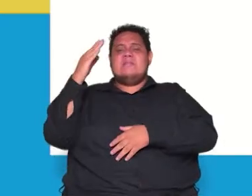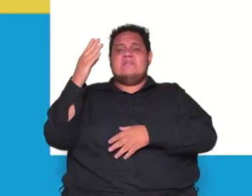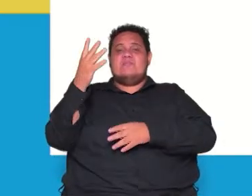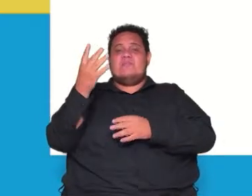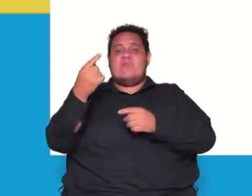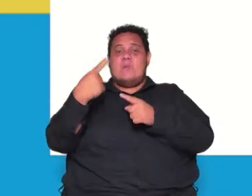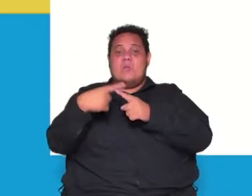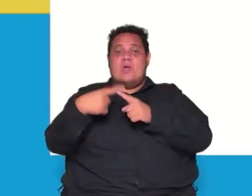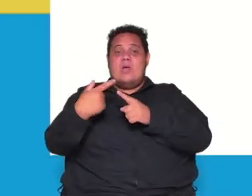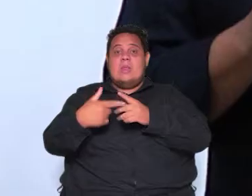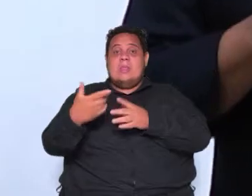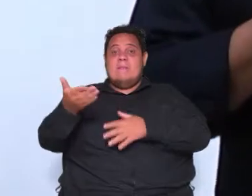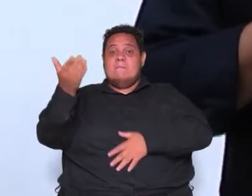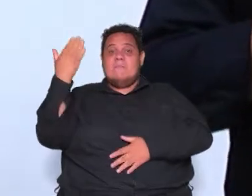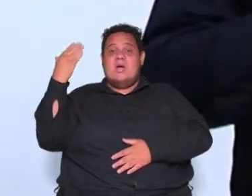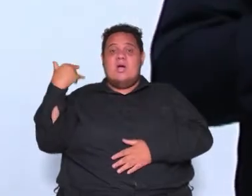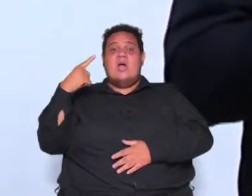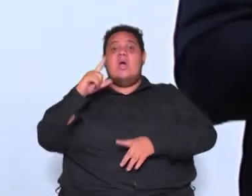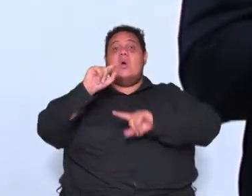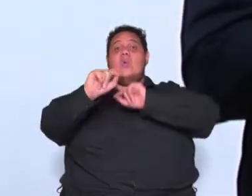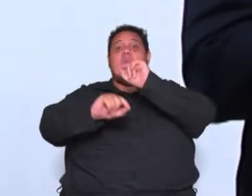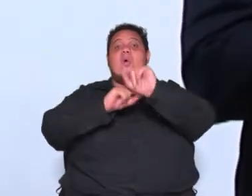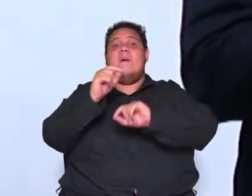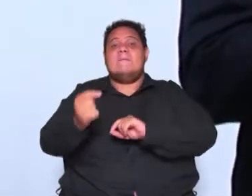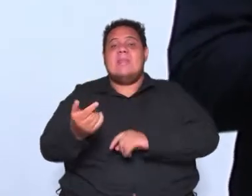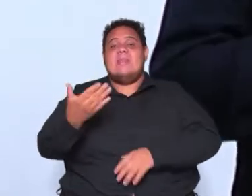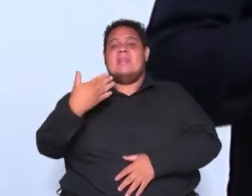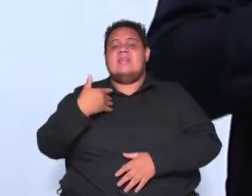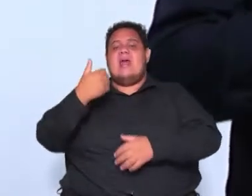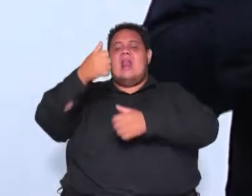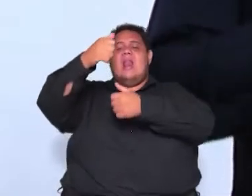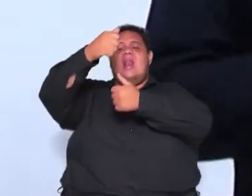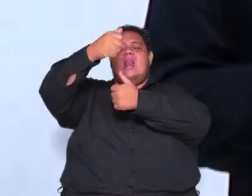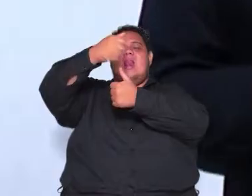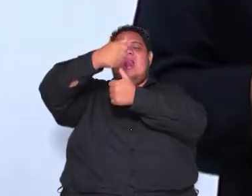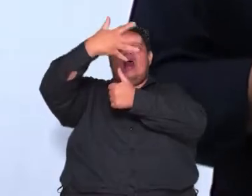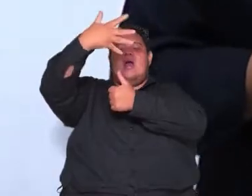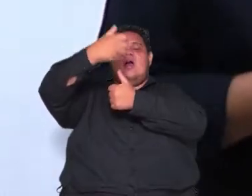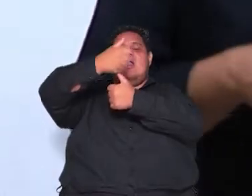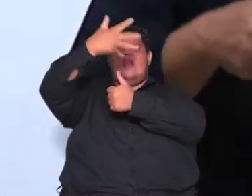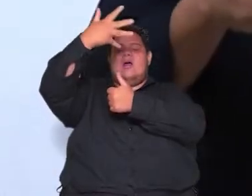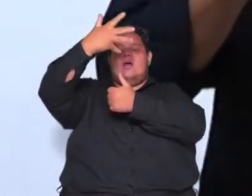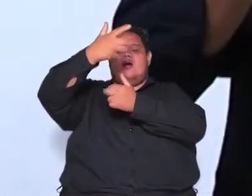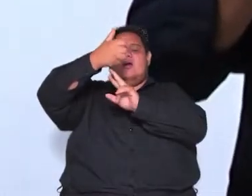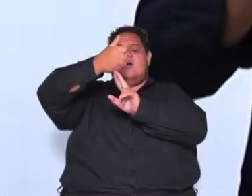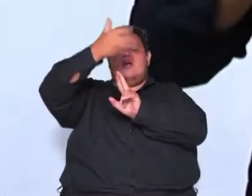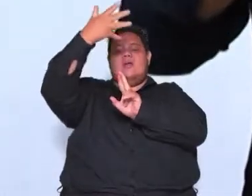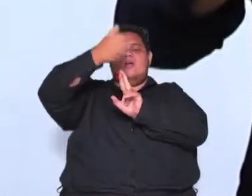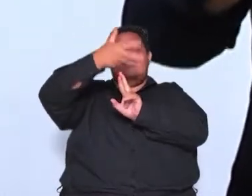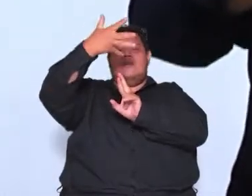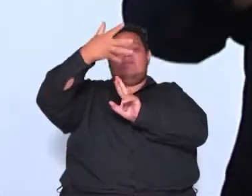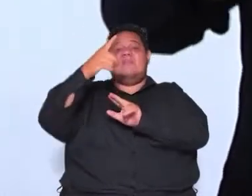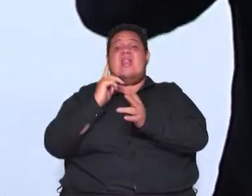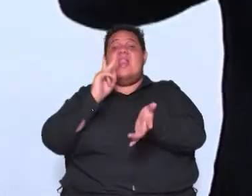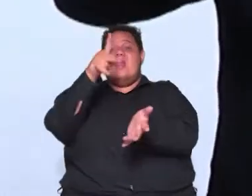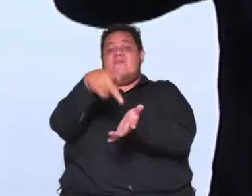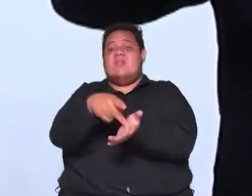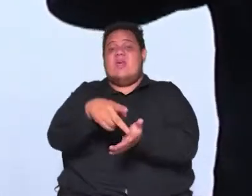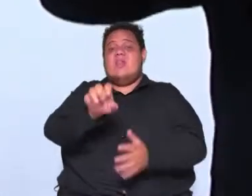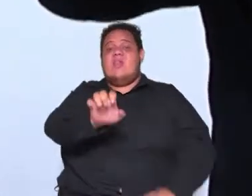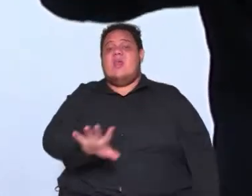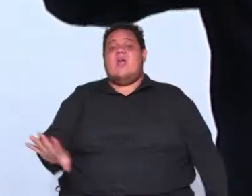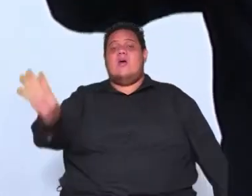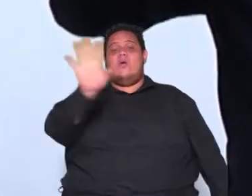regime era o antigo regime absolutista era o absolutismo que na verdade na Europa